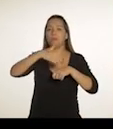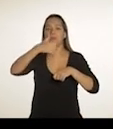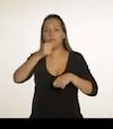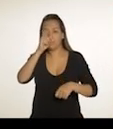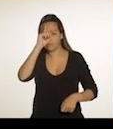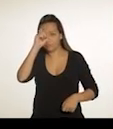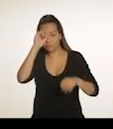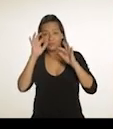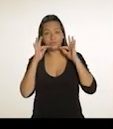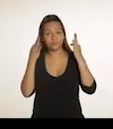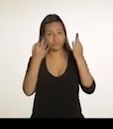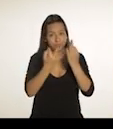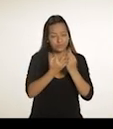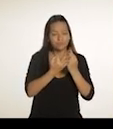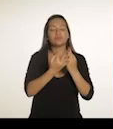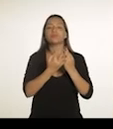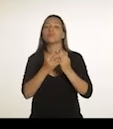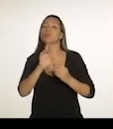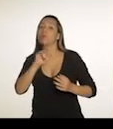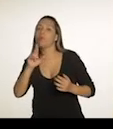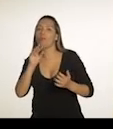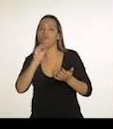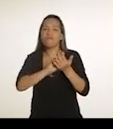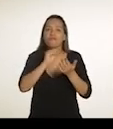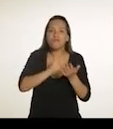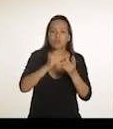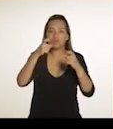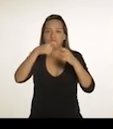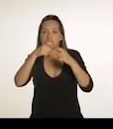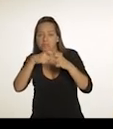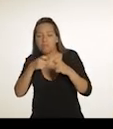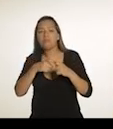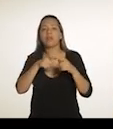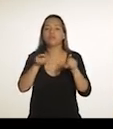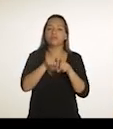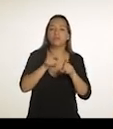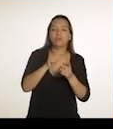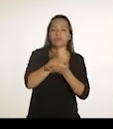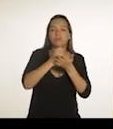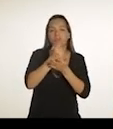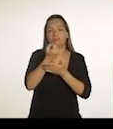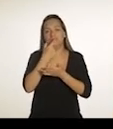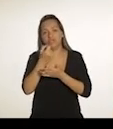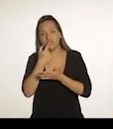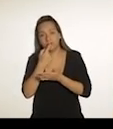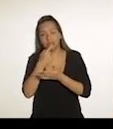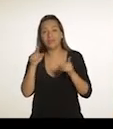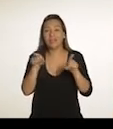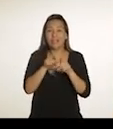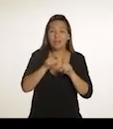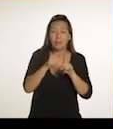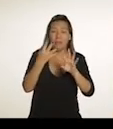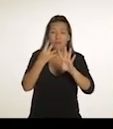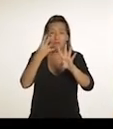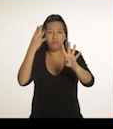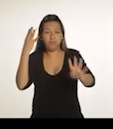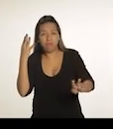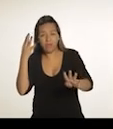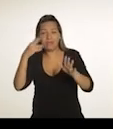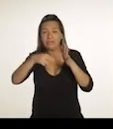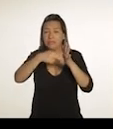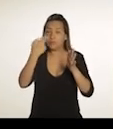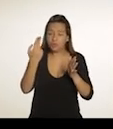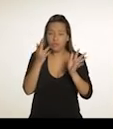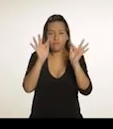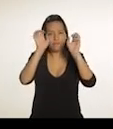melhorar as clínicas da família. Não vai mais faltar médico nem medicamento. Intervir no CISREG para acabar com a